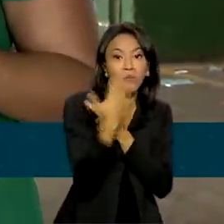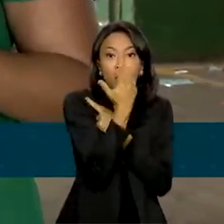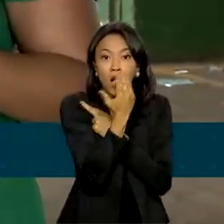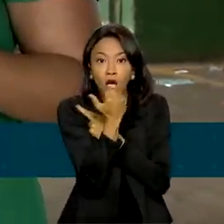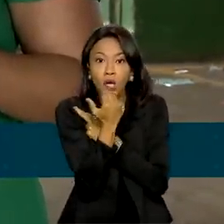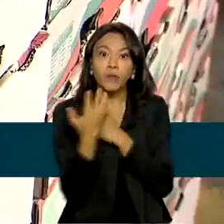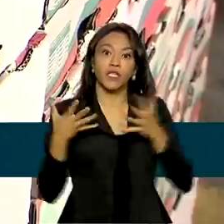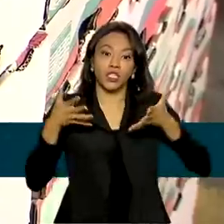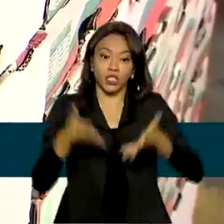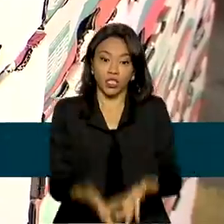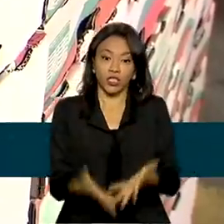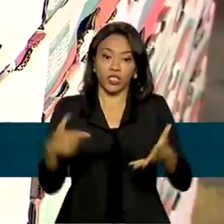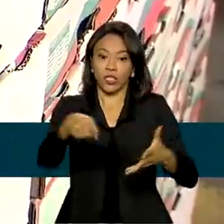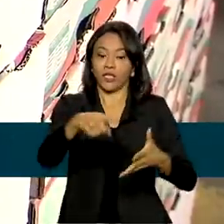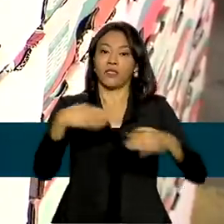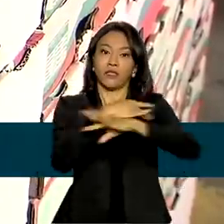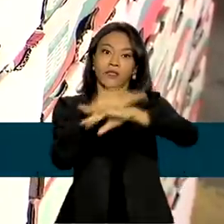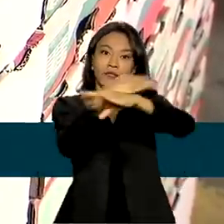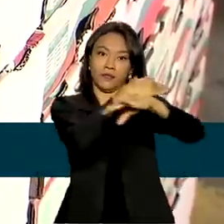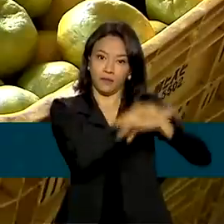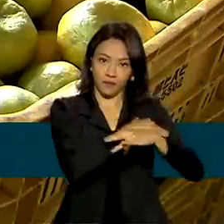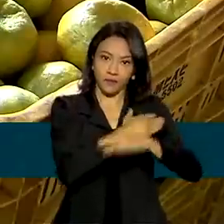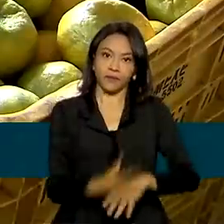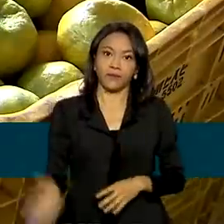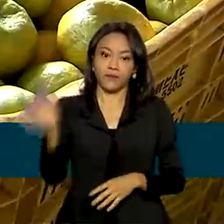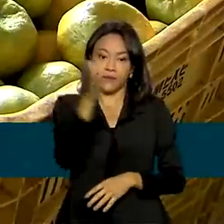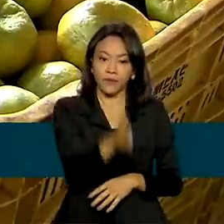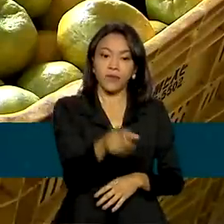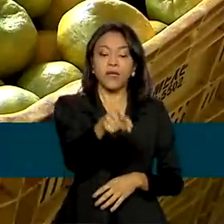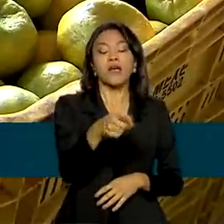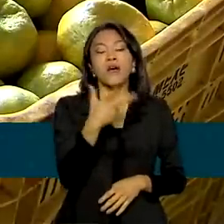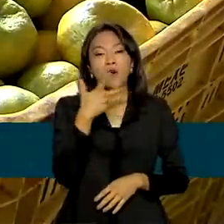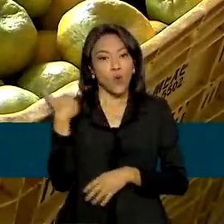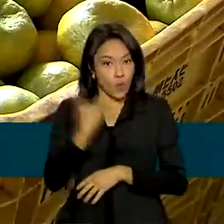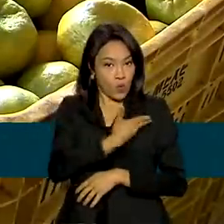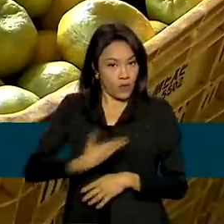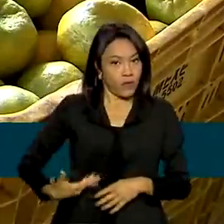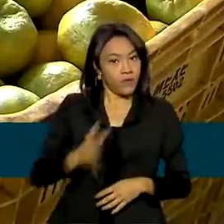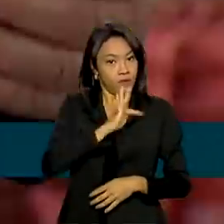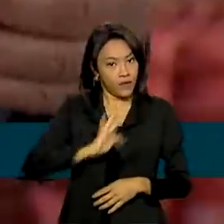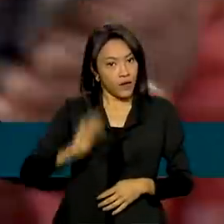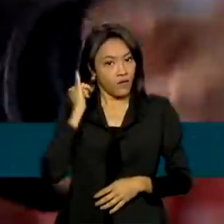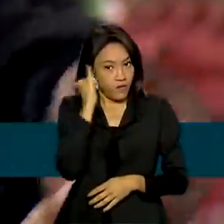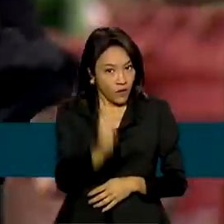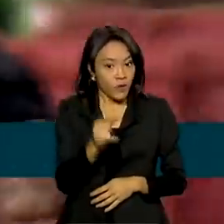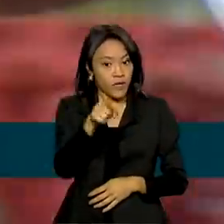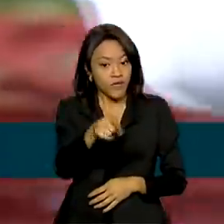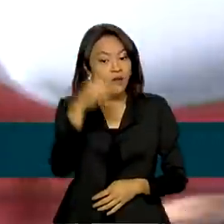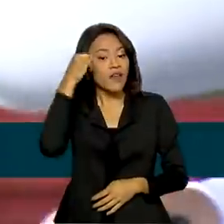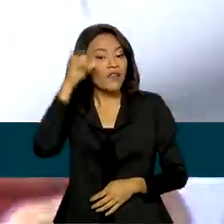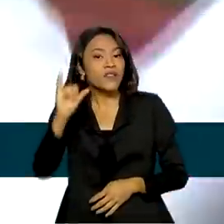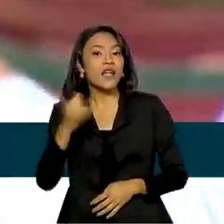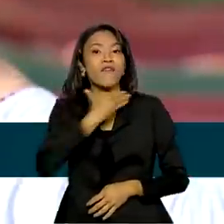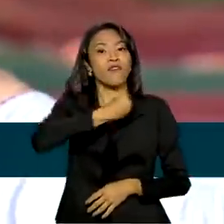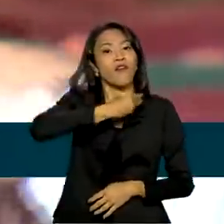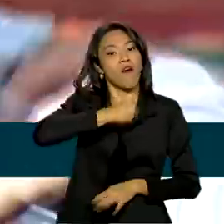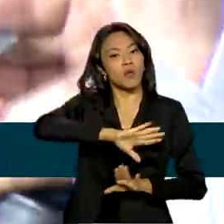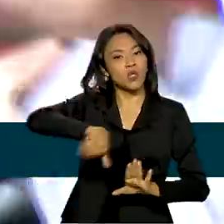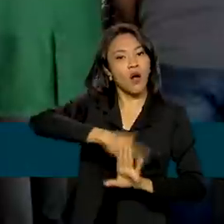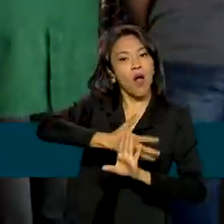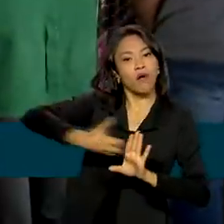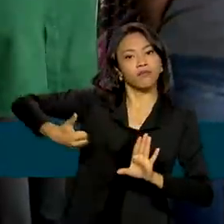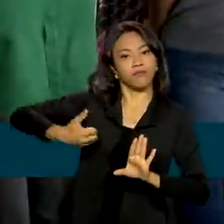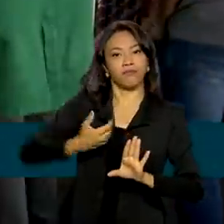ao prato do brasileiro. O governo federal acredita que a medida vai facilitar a identificação de fraudes. Pelos cálculos do